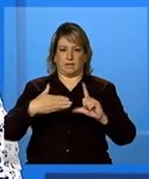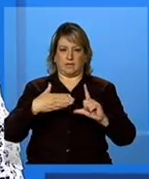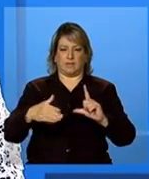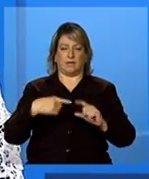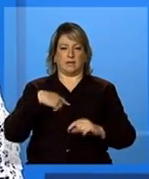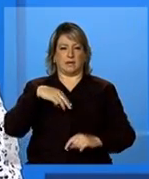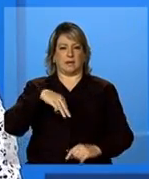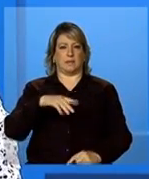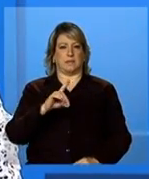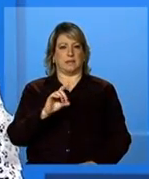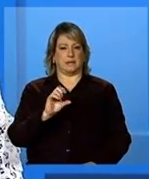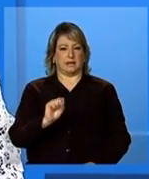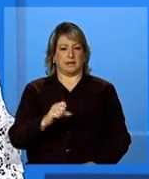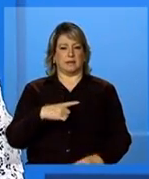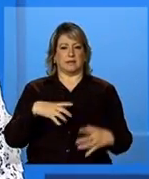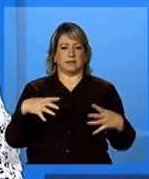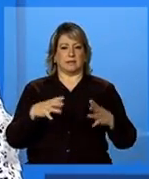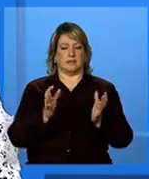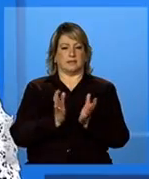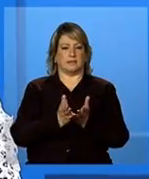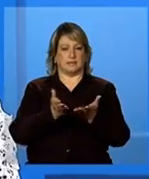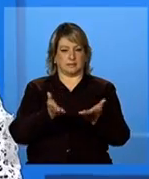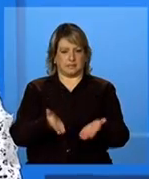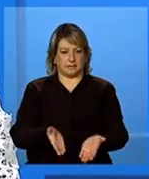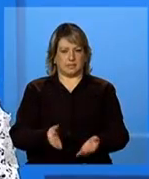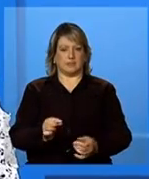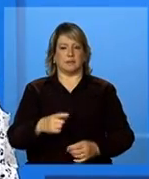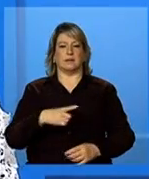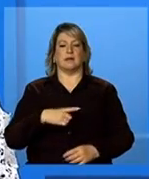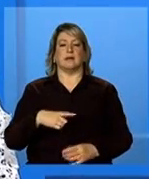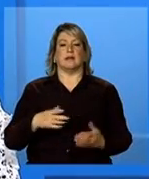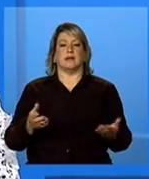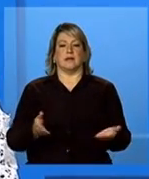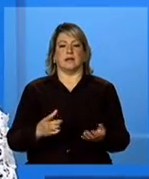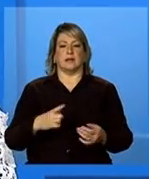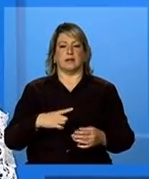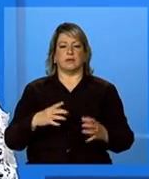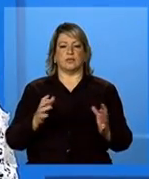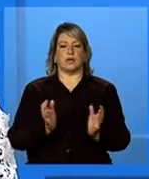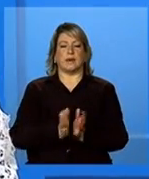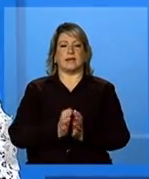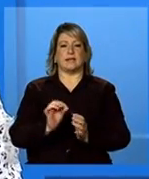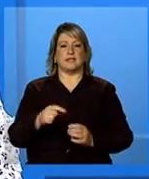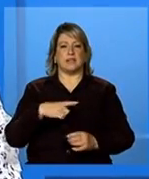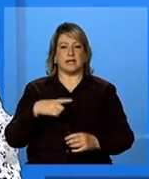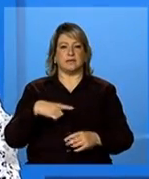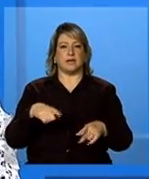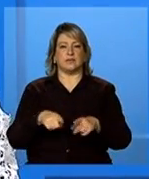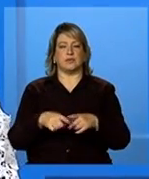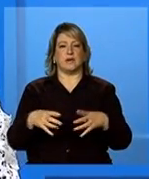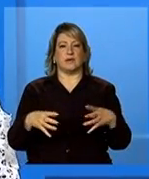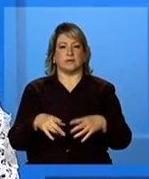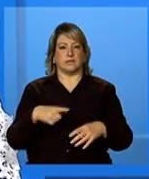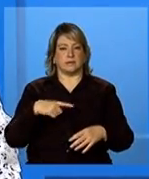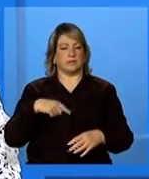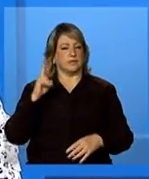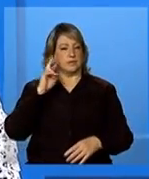ministério do desenvolvimento social e combate à fome nesse bloco vamos falar da instrução operacional